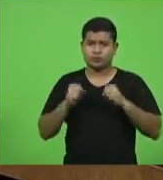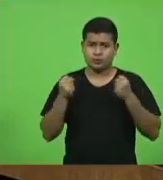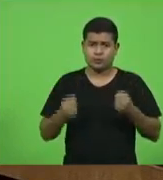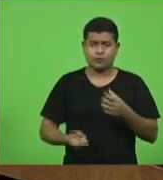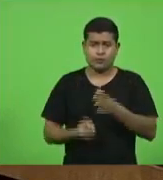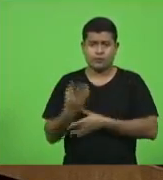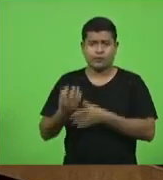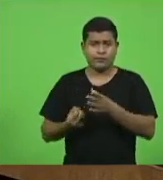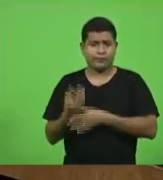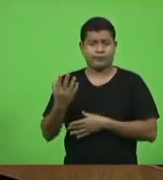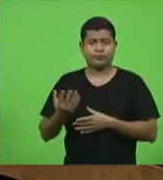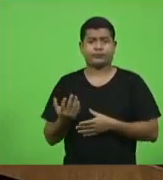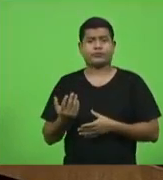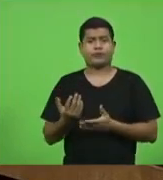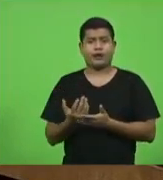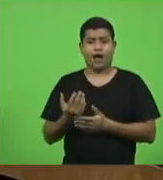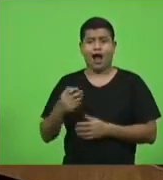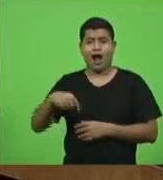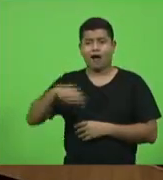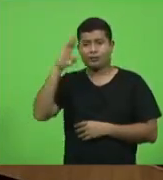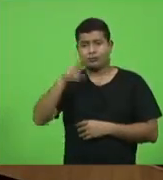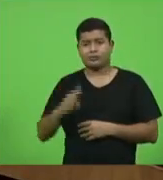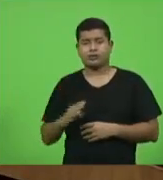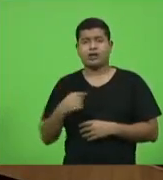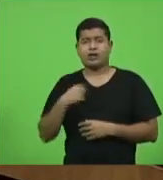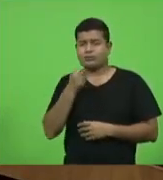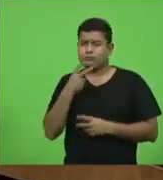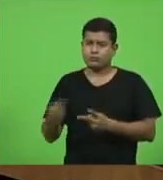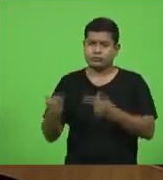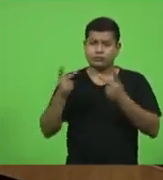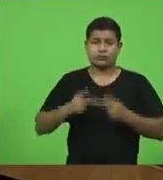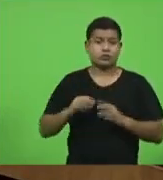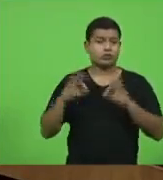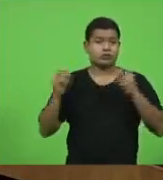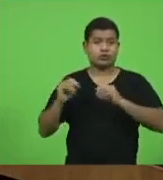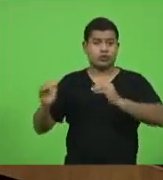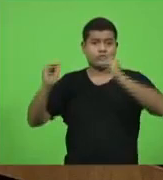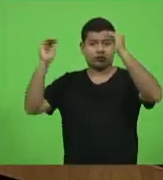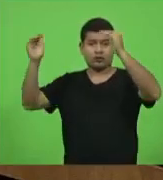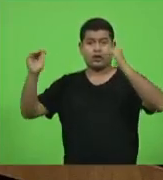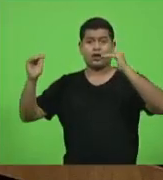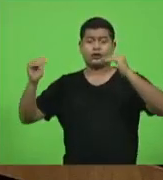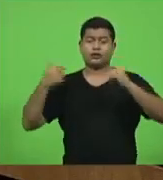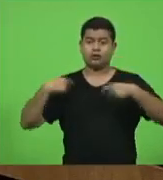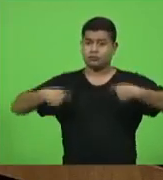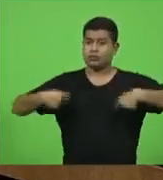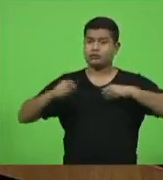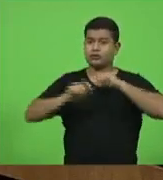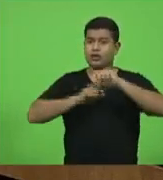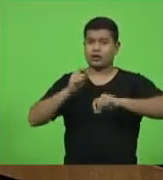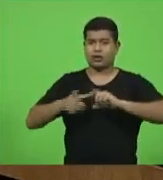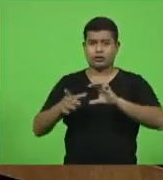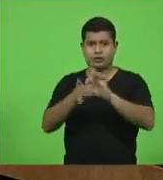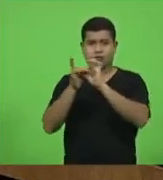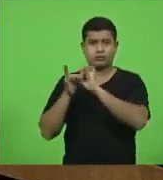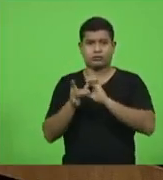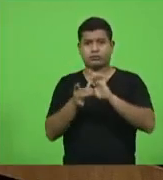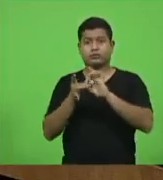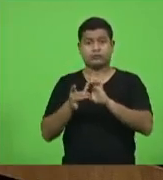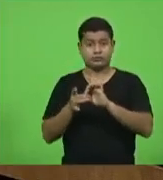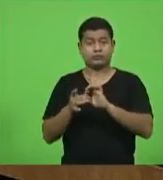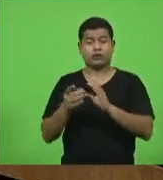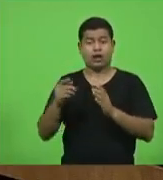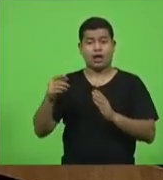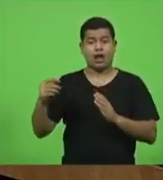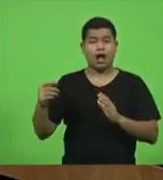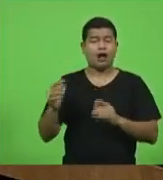nacional é muito bem-vindo e todas as autoridades devem estar unidas nesse projeto que